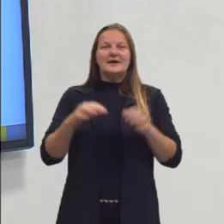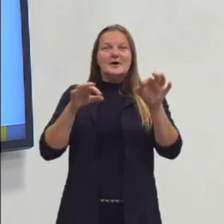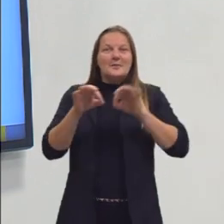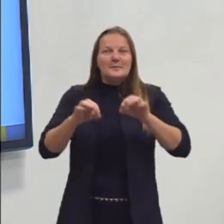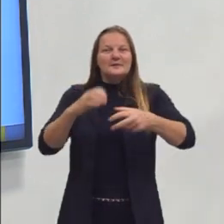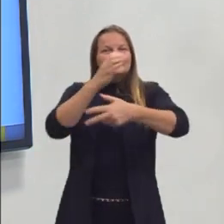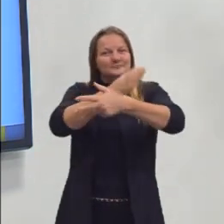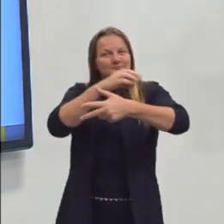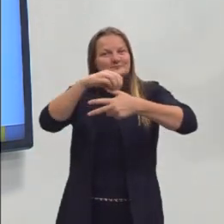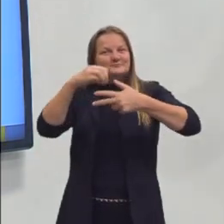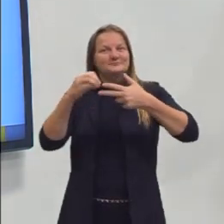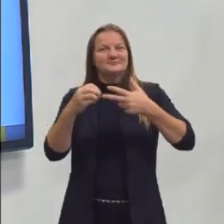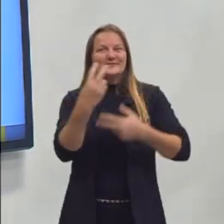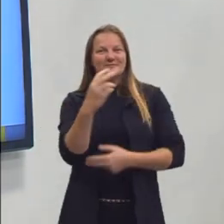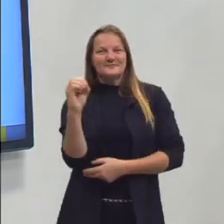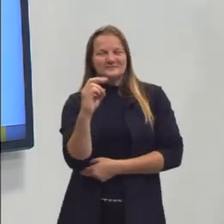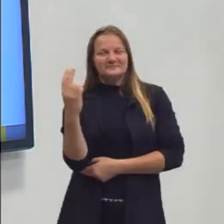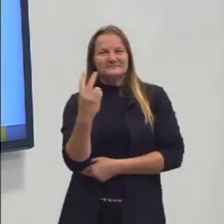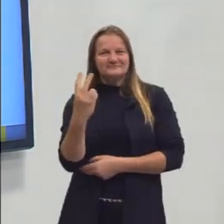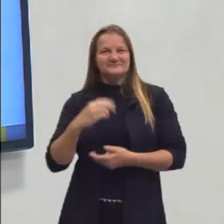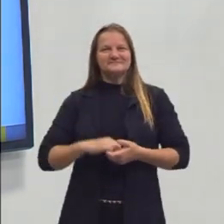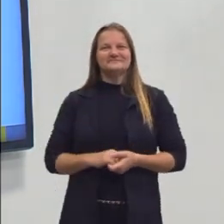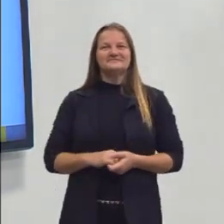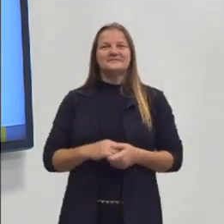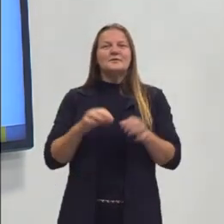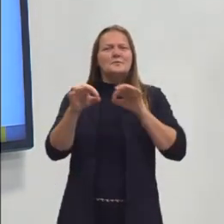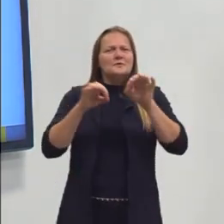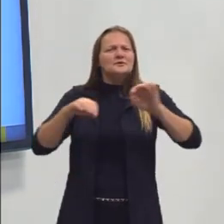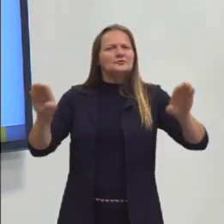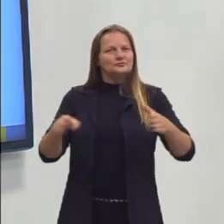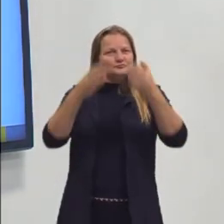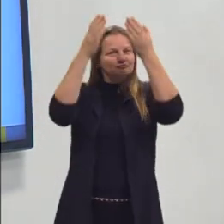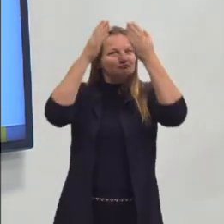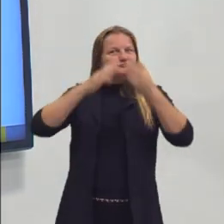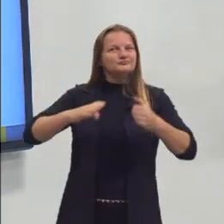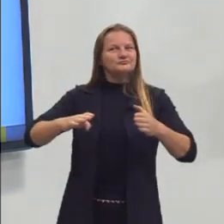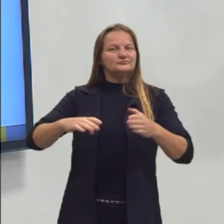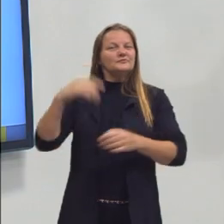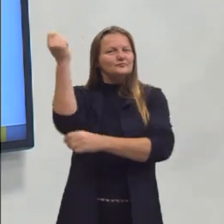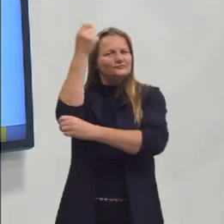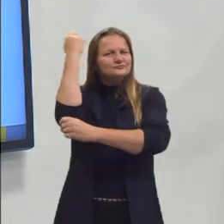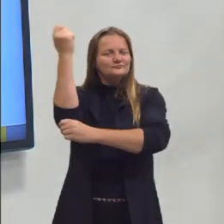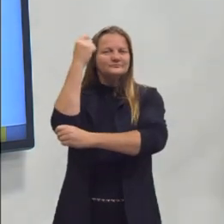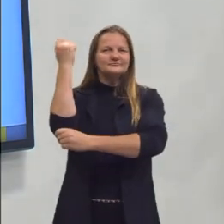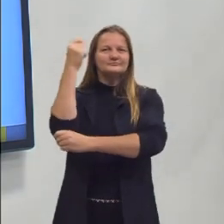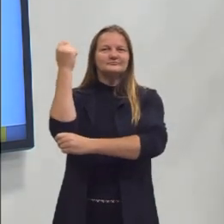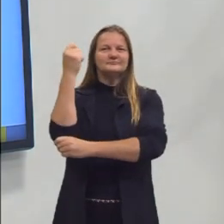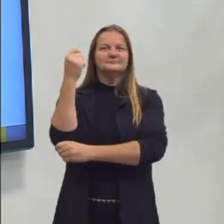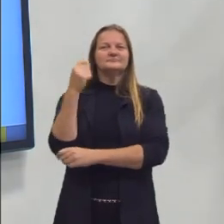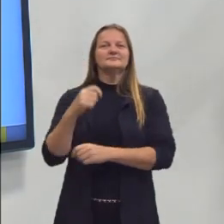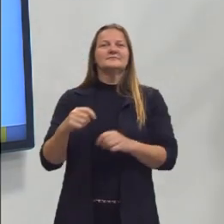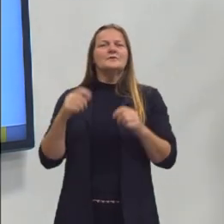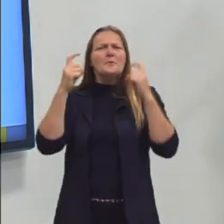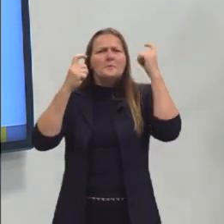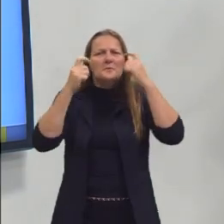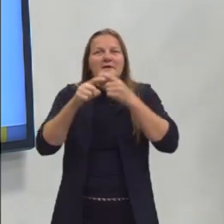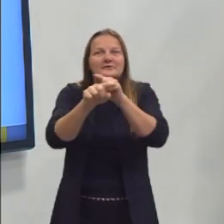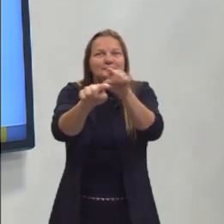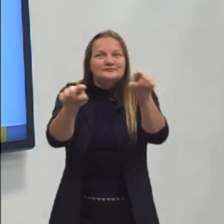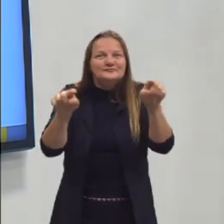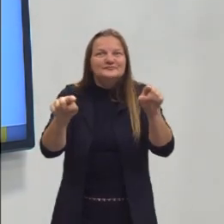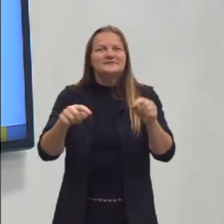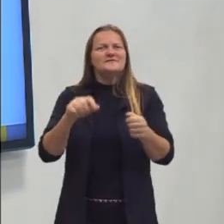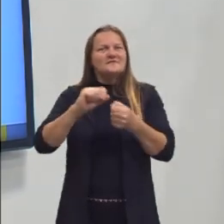projeto pré-ENEM 2022, um projeto da Secretaria de Educação aqui do Rio Grande do Sul, preocupada com